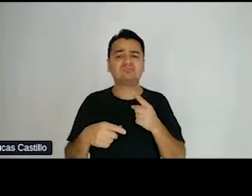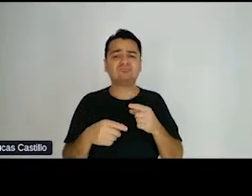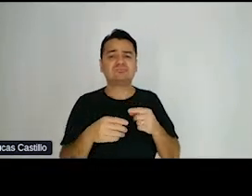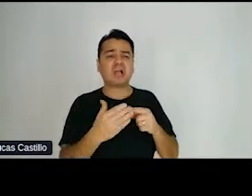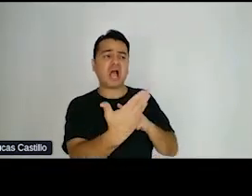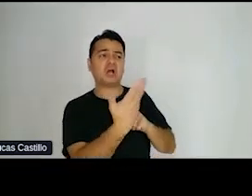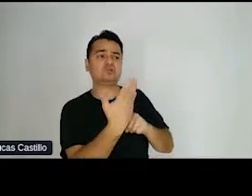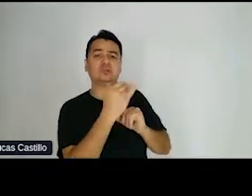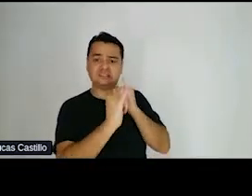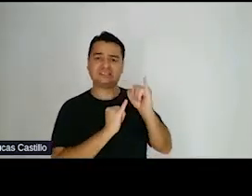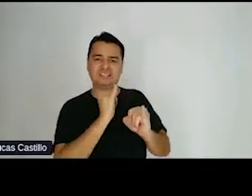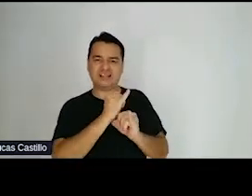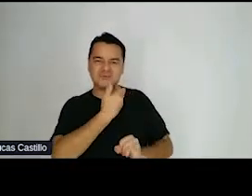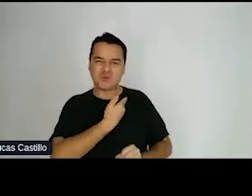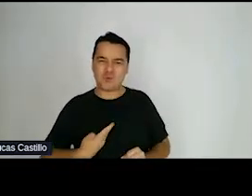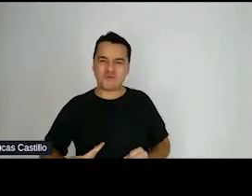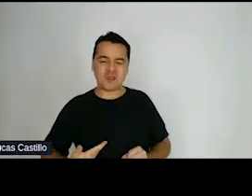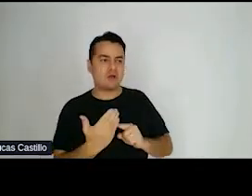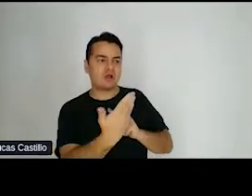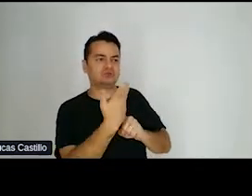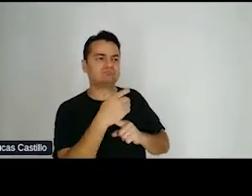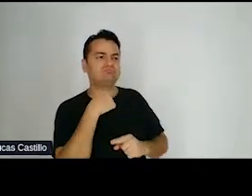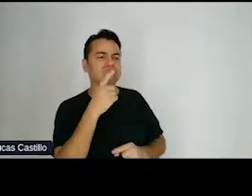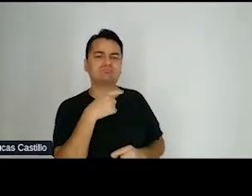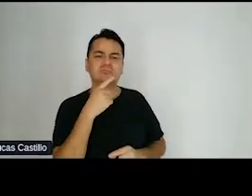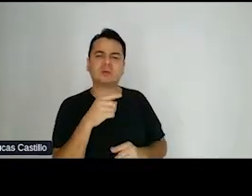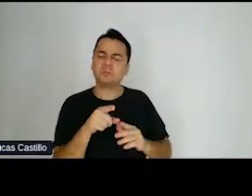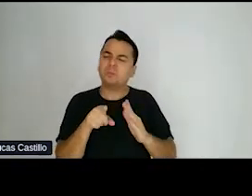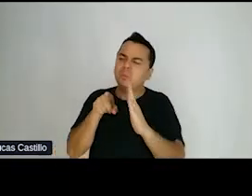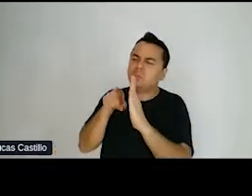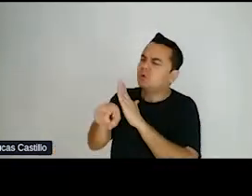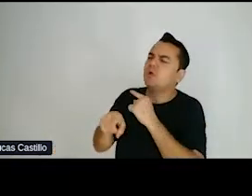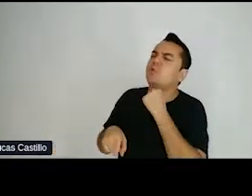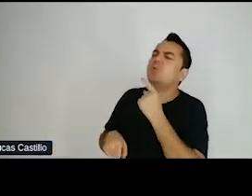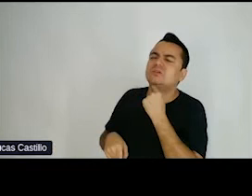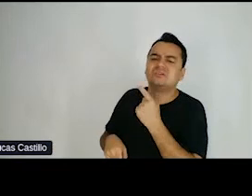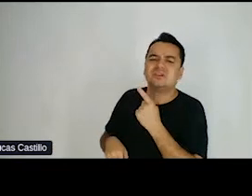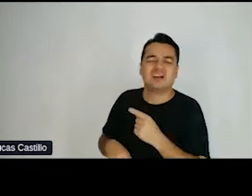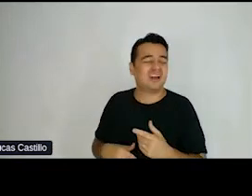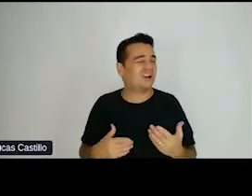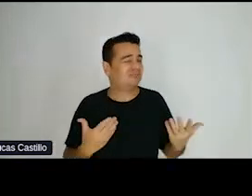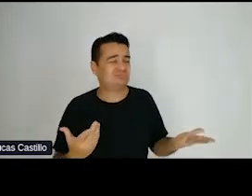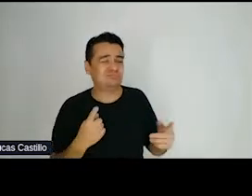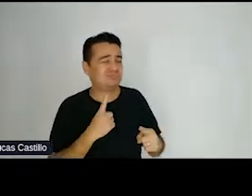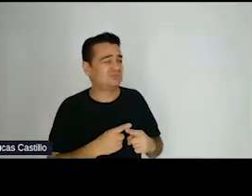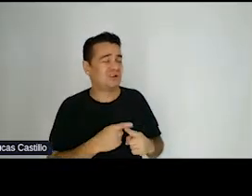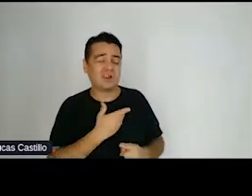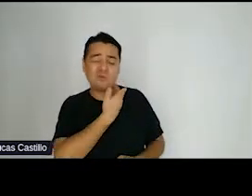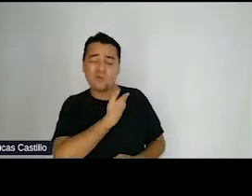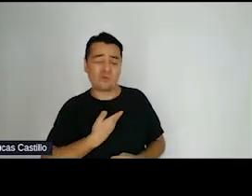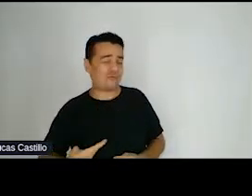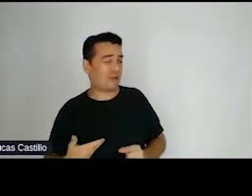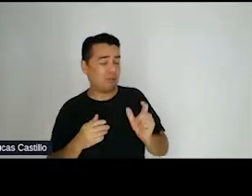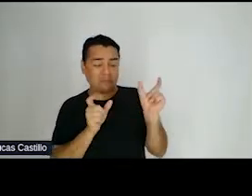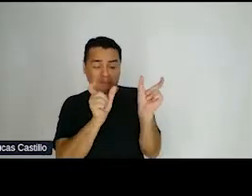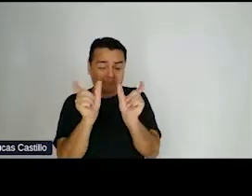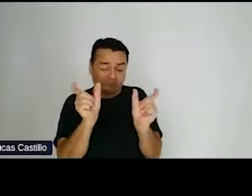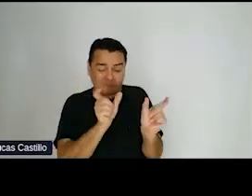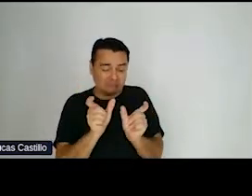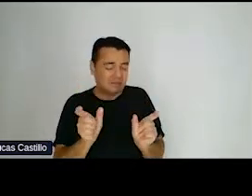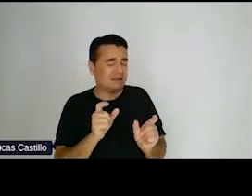internet, 55% informaram que o contato com o governo era complicado demais pela internet.